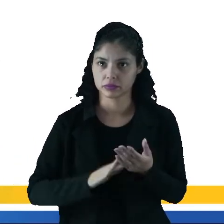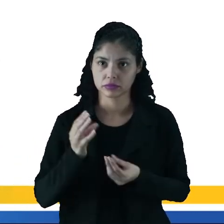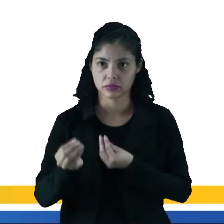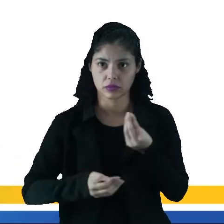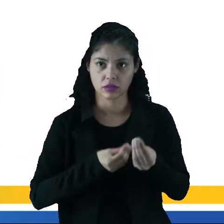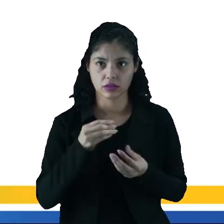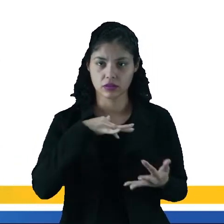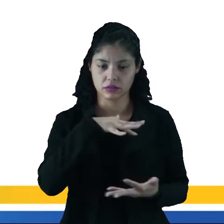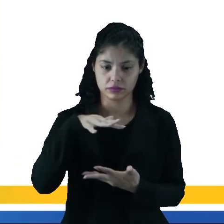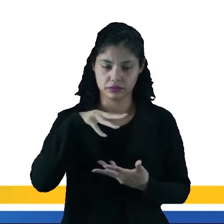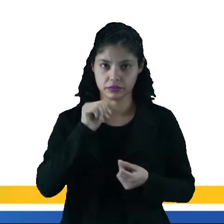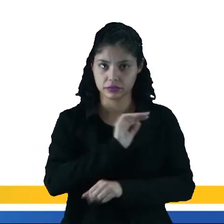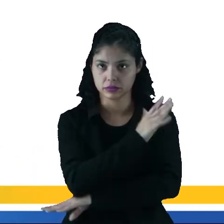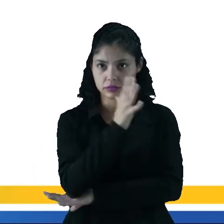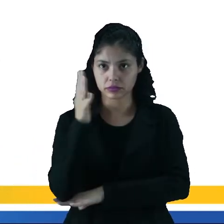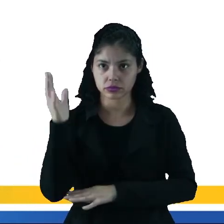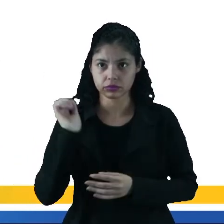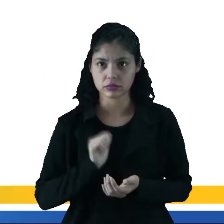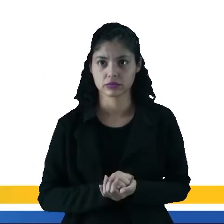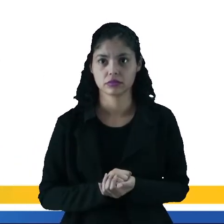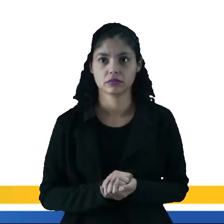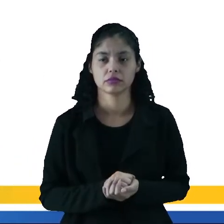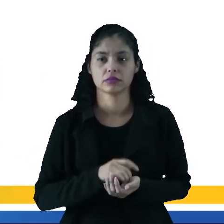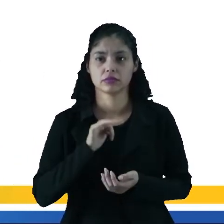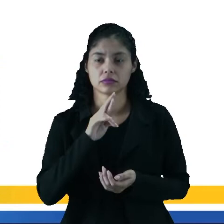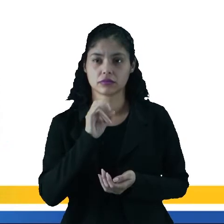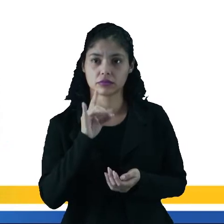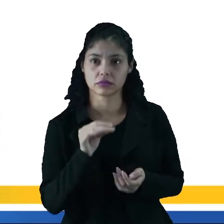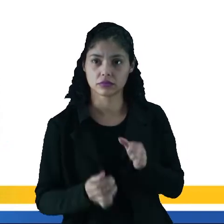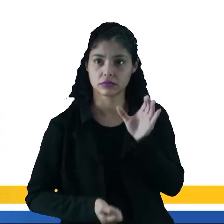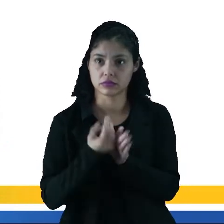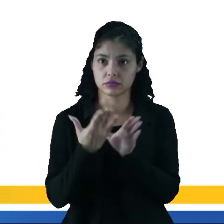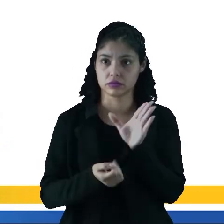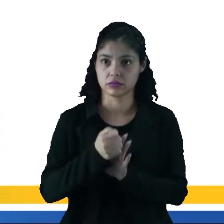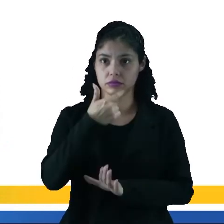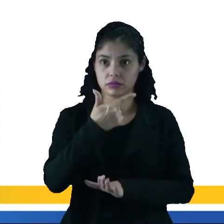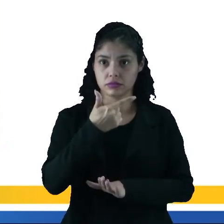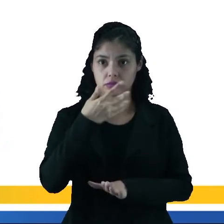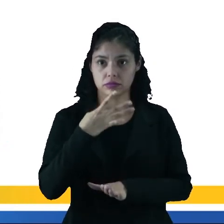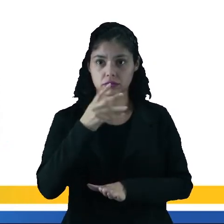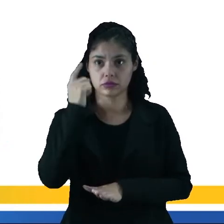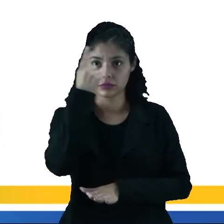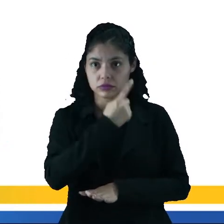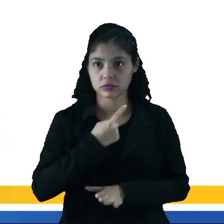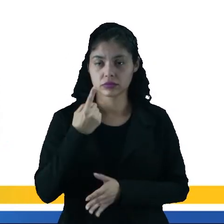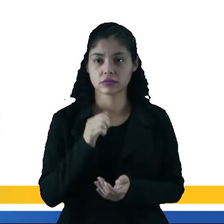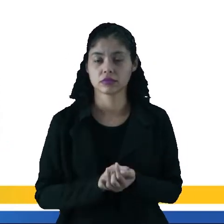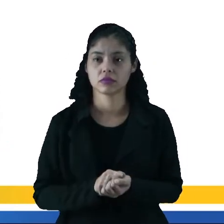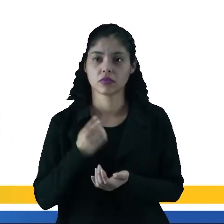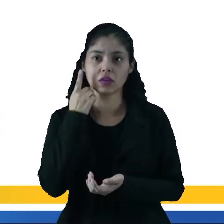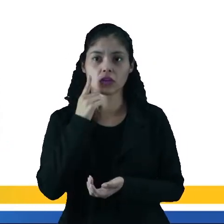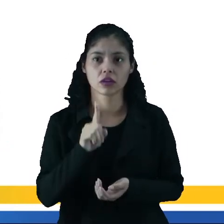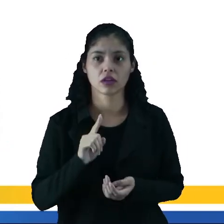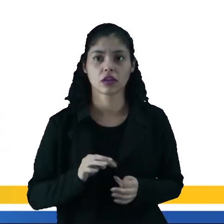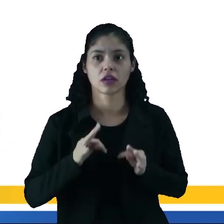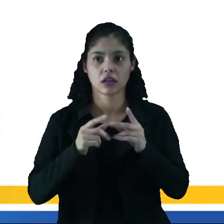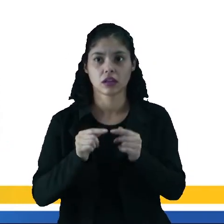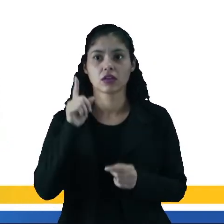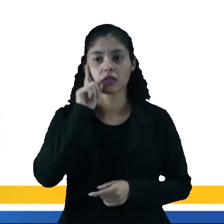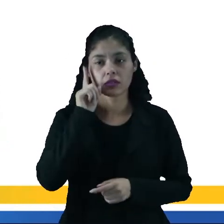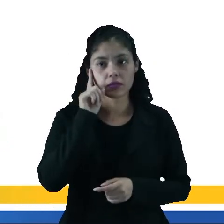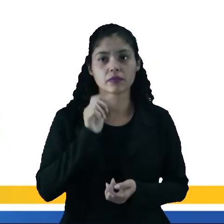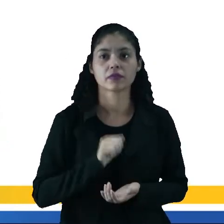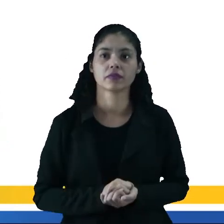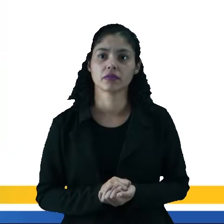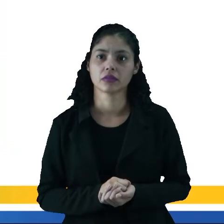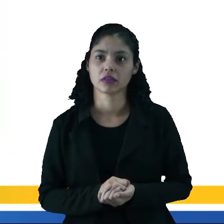como o meio ambiente. As centrais geotérmicas são projetadas para funcionar 24 horas por dia durante todo o ano. As